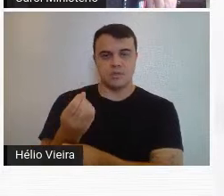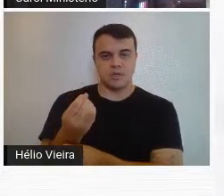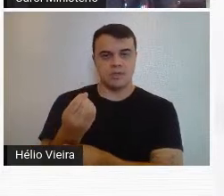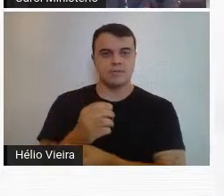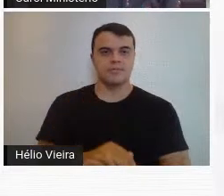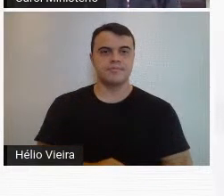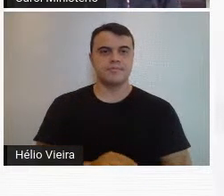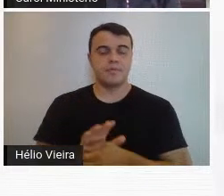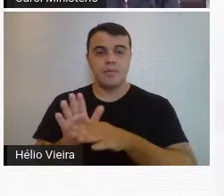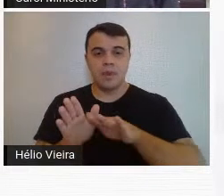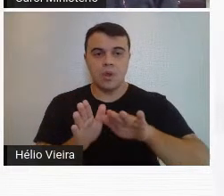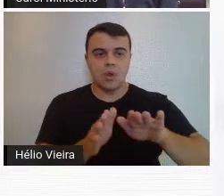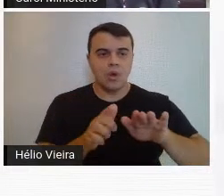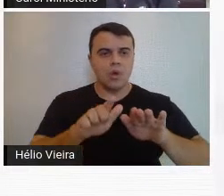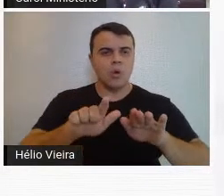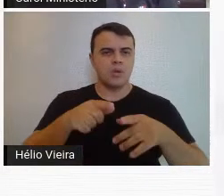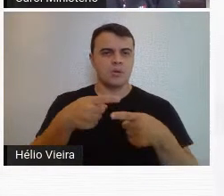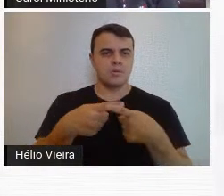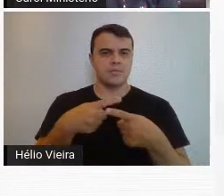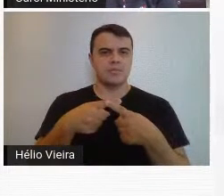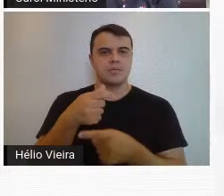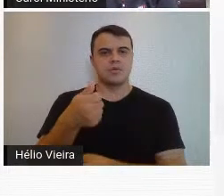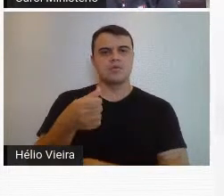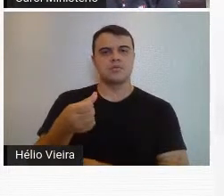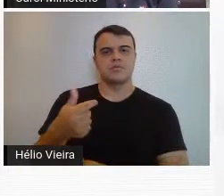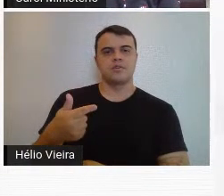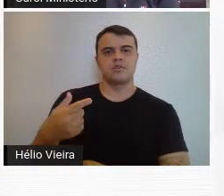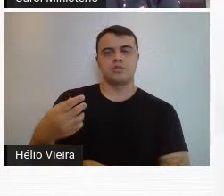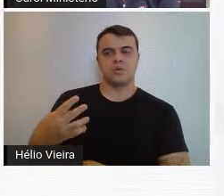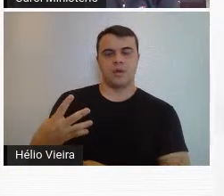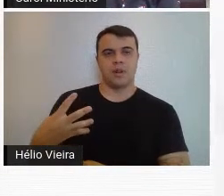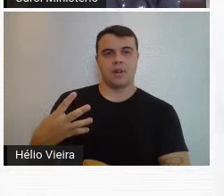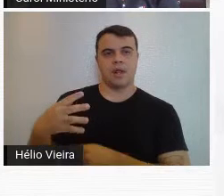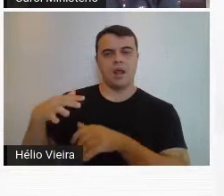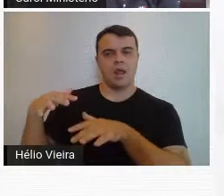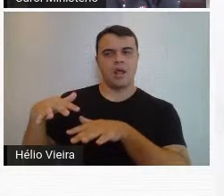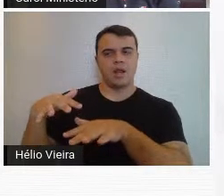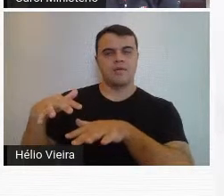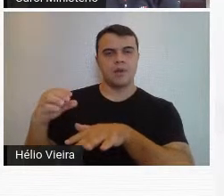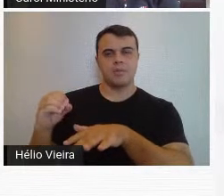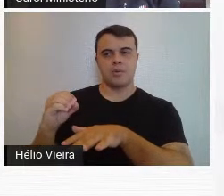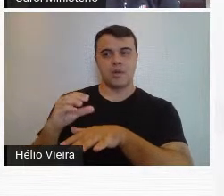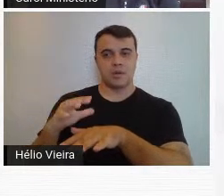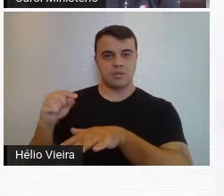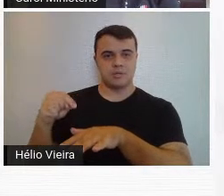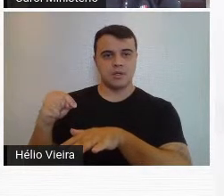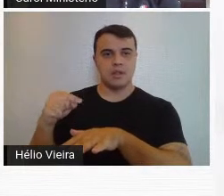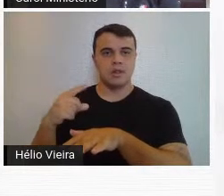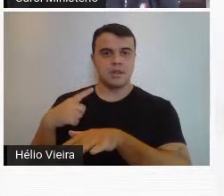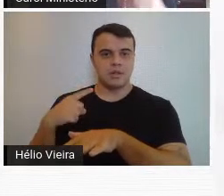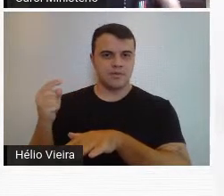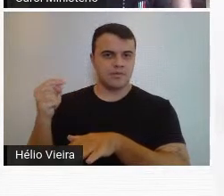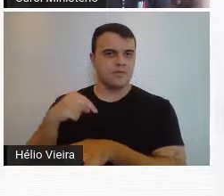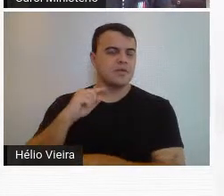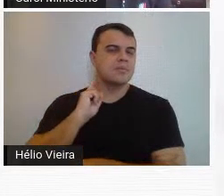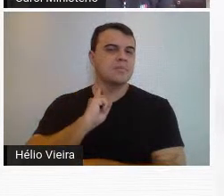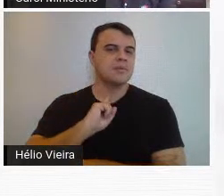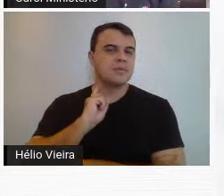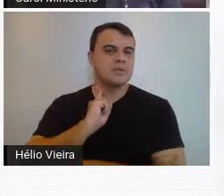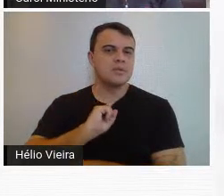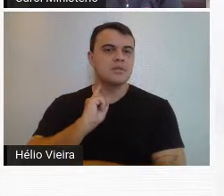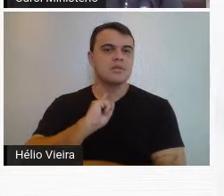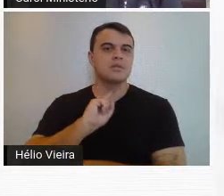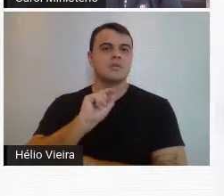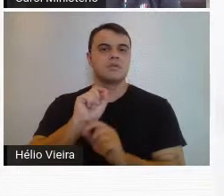Um outro evento que contribuiu muito, gente, é 1924, a Caravana Modernistas, que vem para Minas para